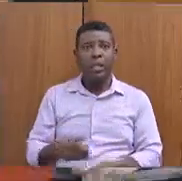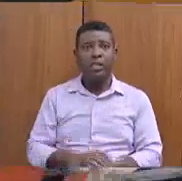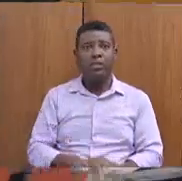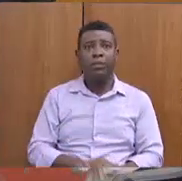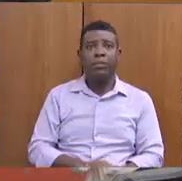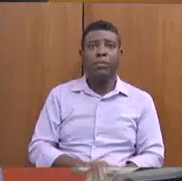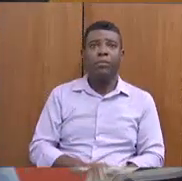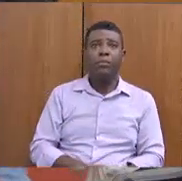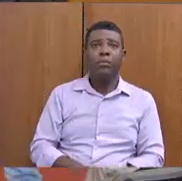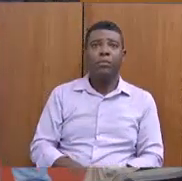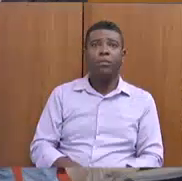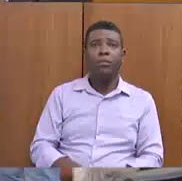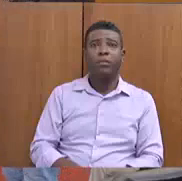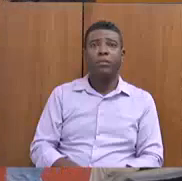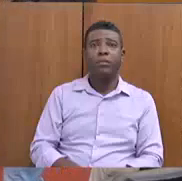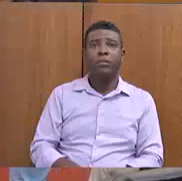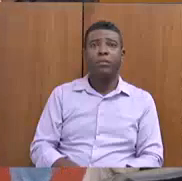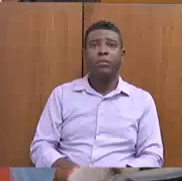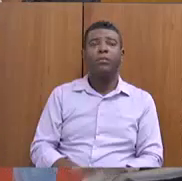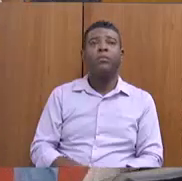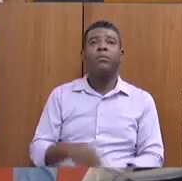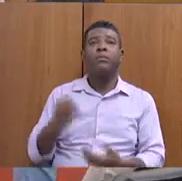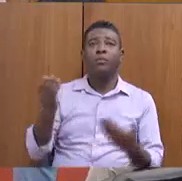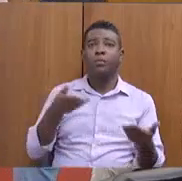Com a palavra, secretária Elisabeth.